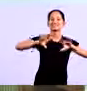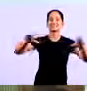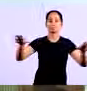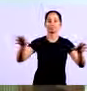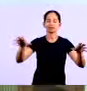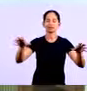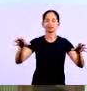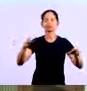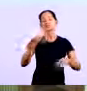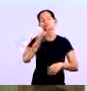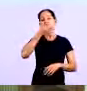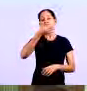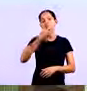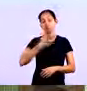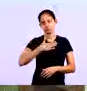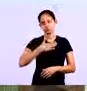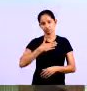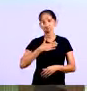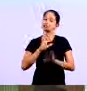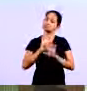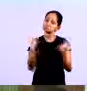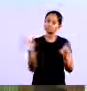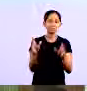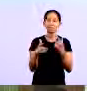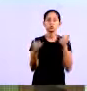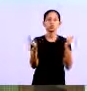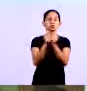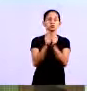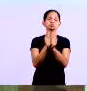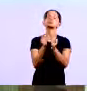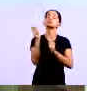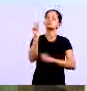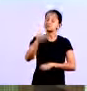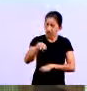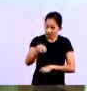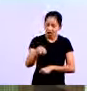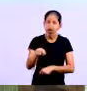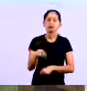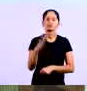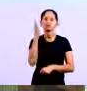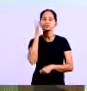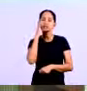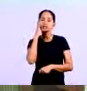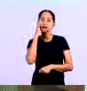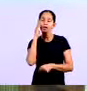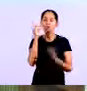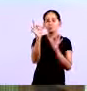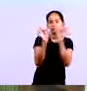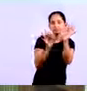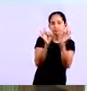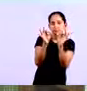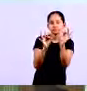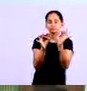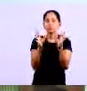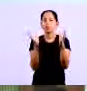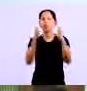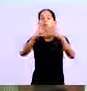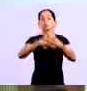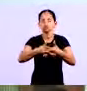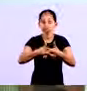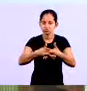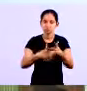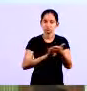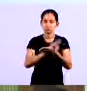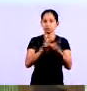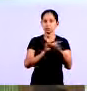separados mas tem gente que usa junto também não cria nenhum problema basta que você tenha uma metodologia de lançamento para não confundir os